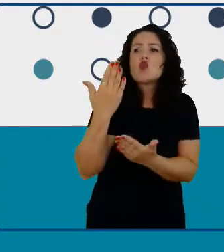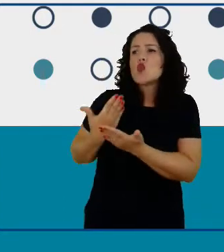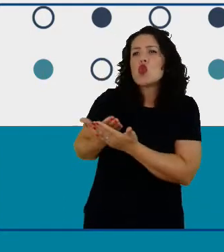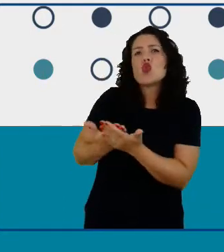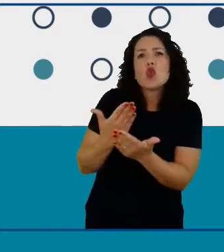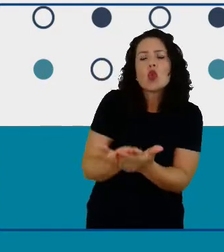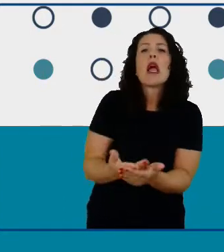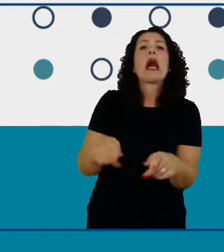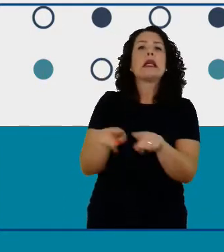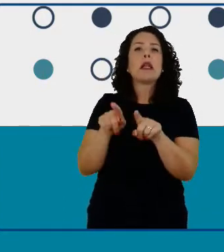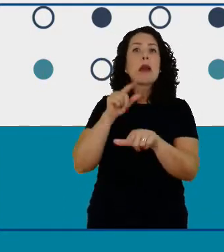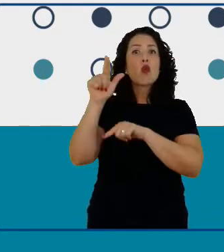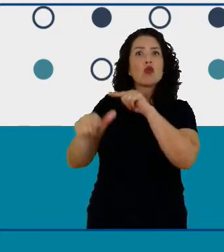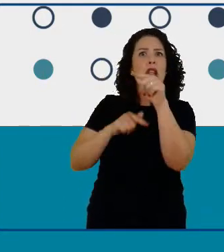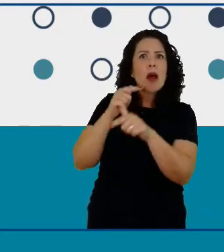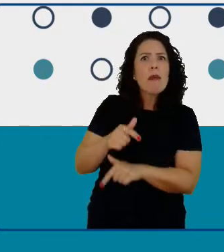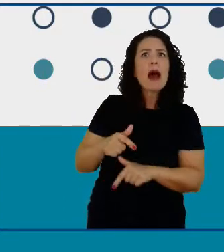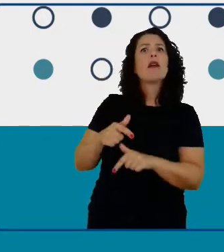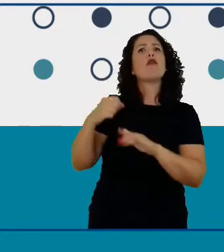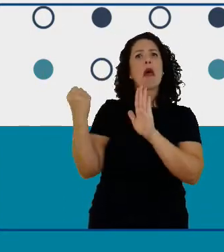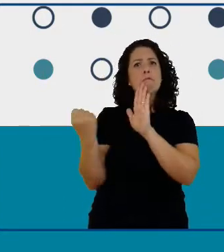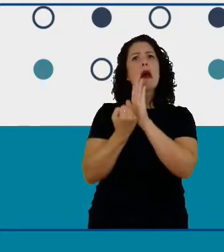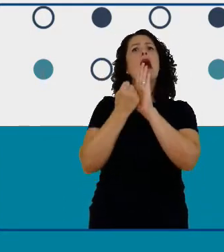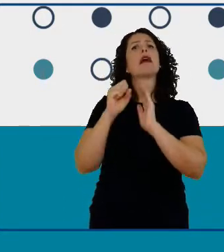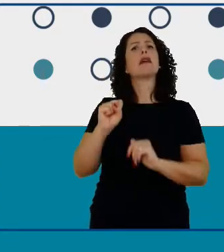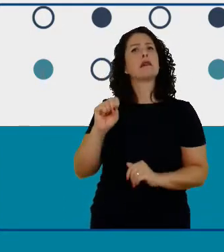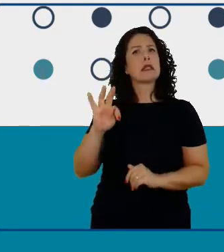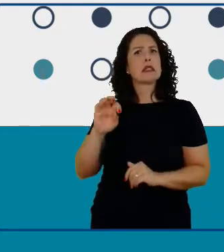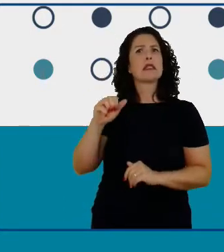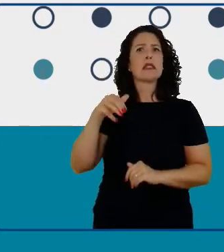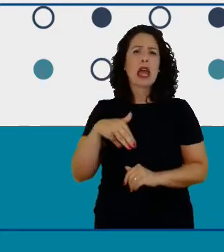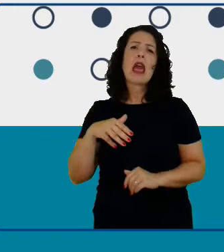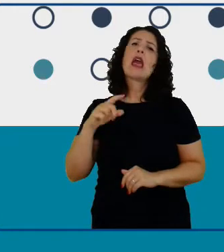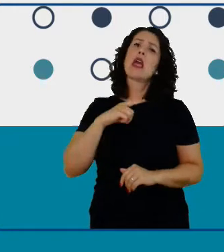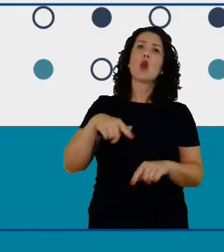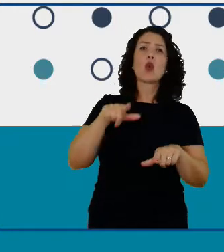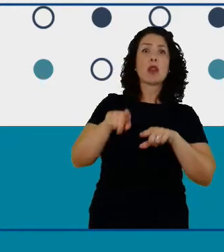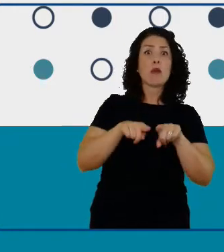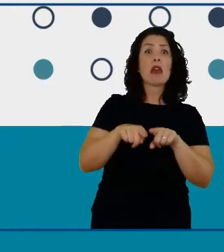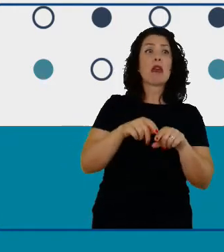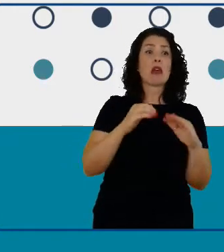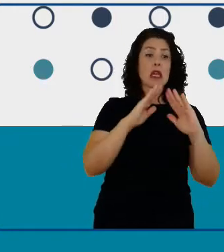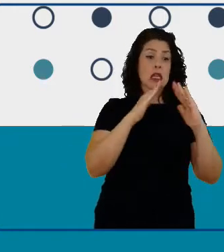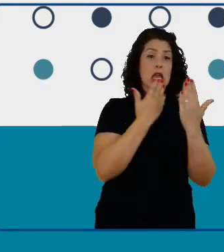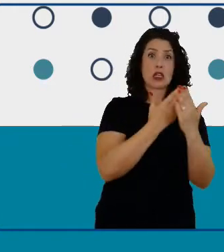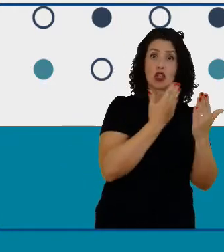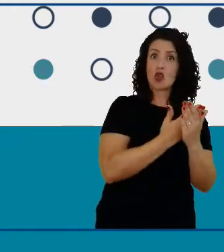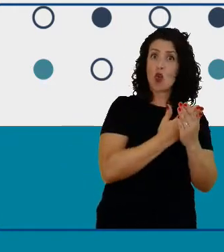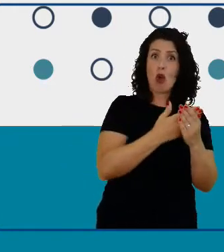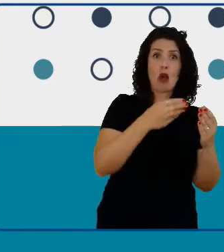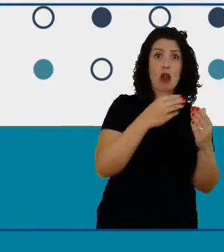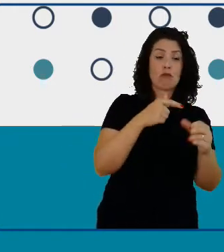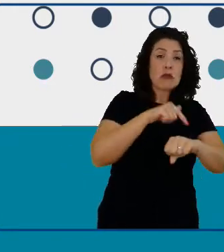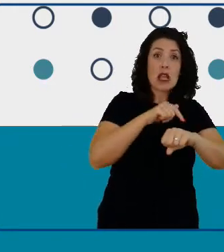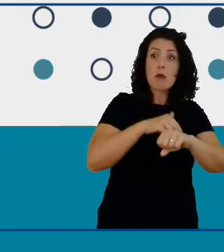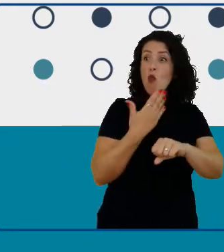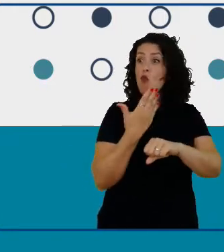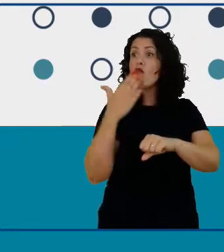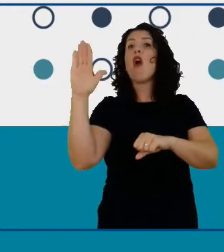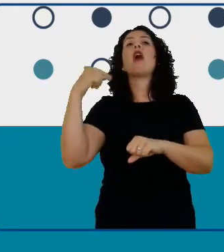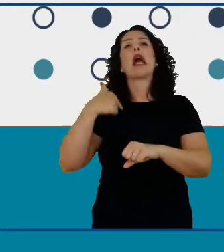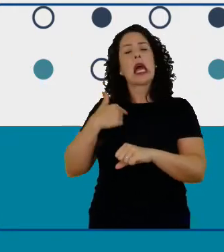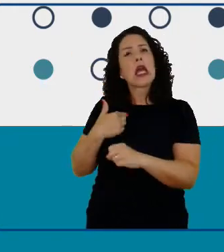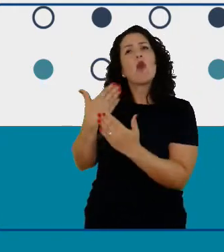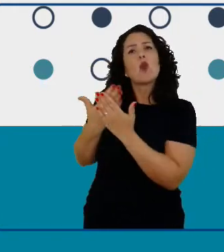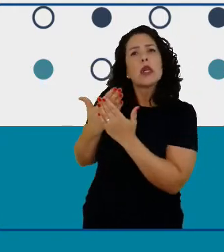quando for para o mercado de trabalho eu aprendo sobre STEM quando não estou na escola lendo livros assistindo TV visitando centros de